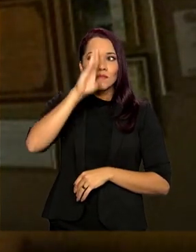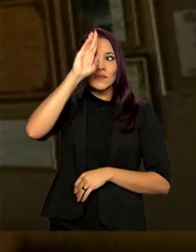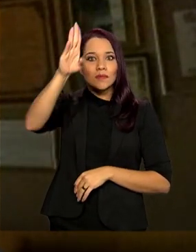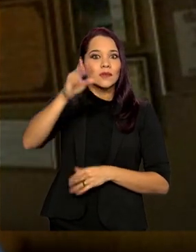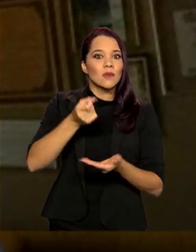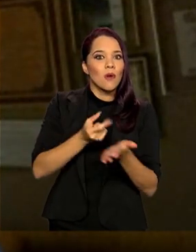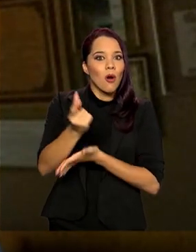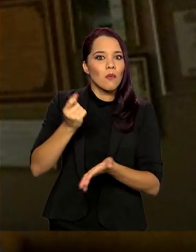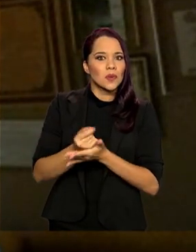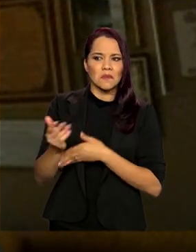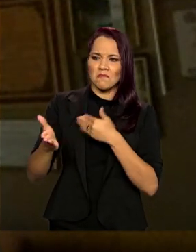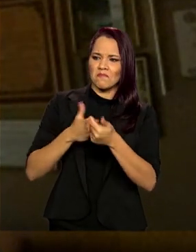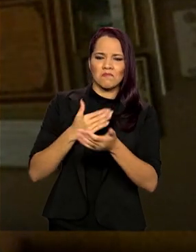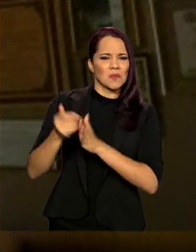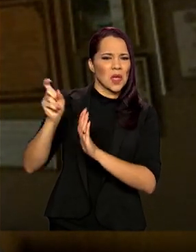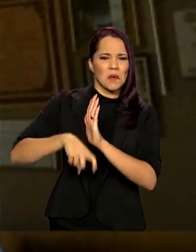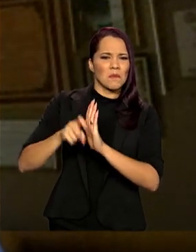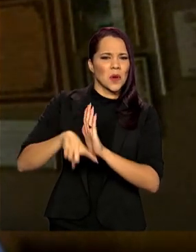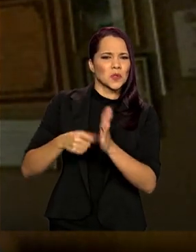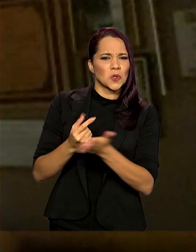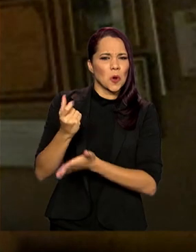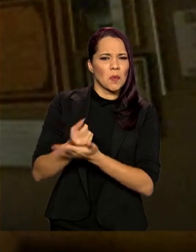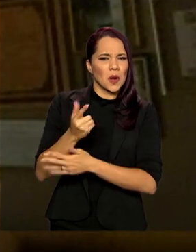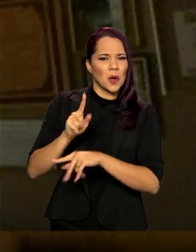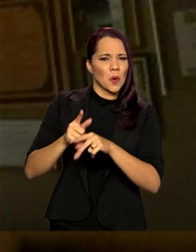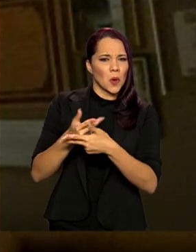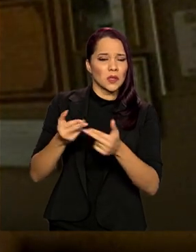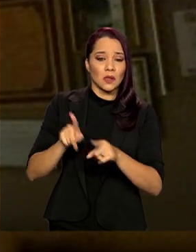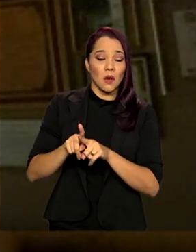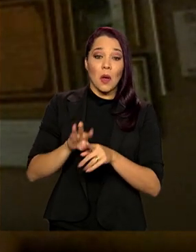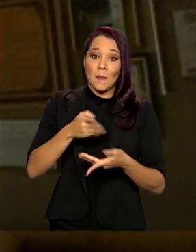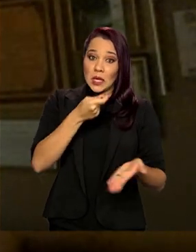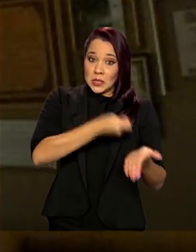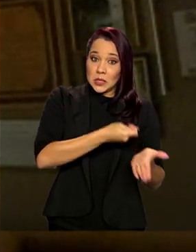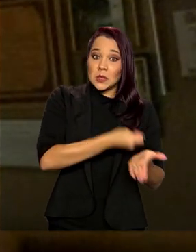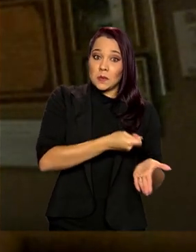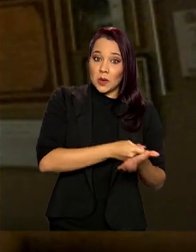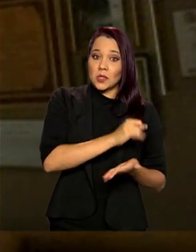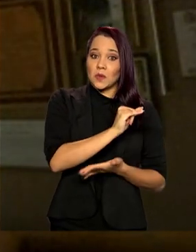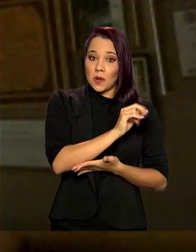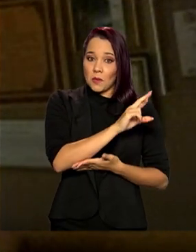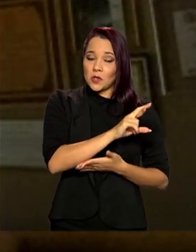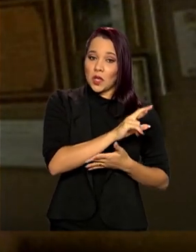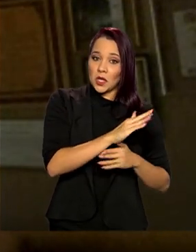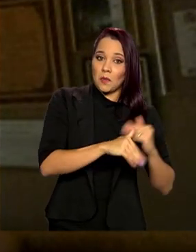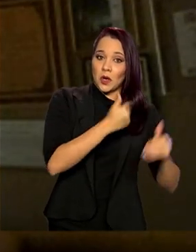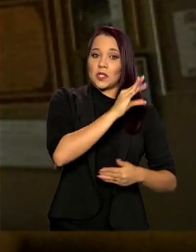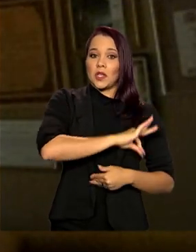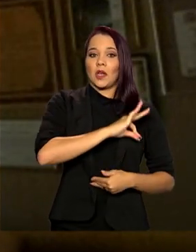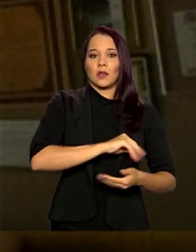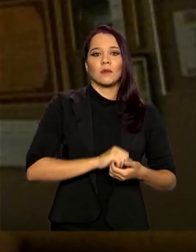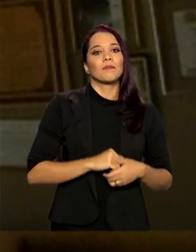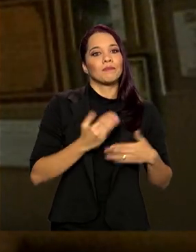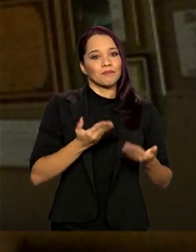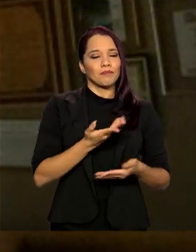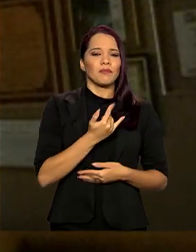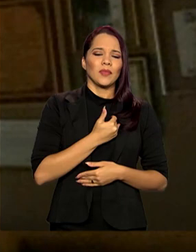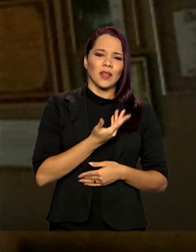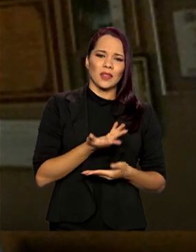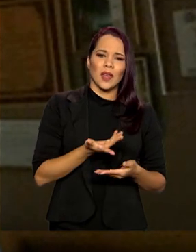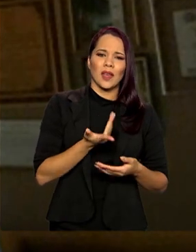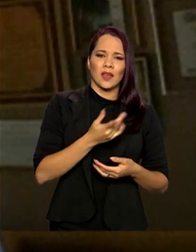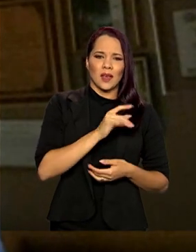Eles não dão bola na tributação de consumo, mas são rigorosos na cobrança do imposto de renda progressivo, tanto que tem imposto de renda municipal,